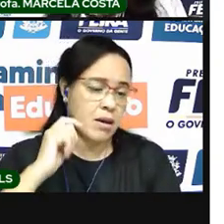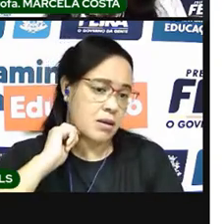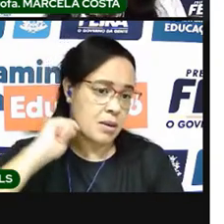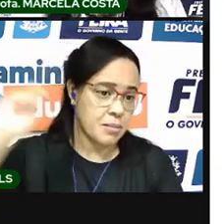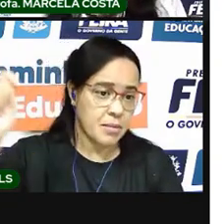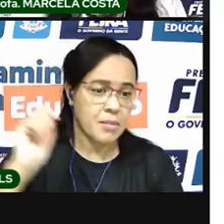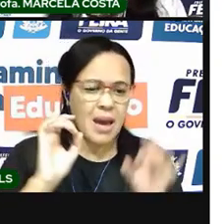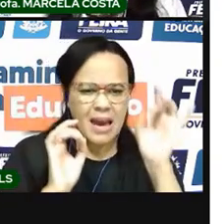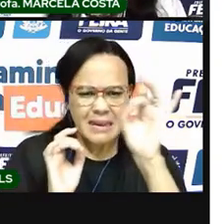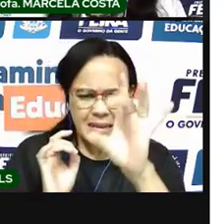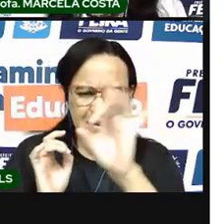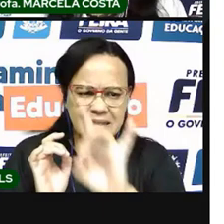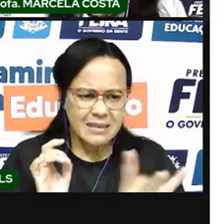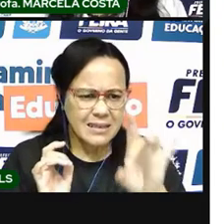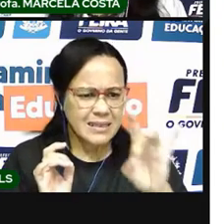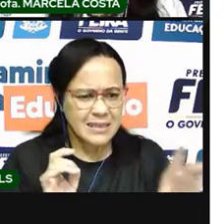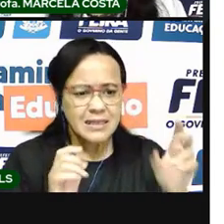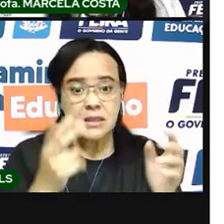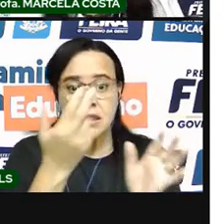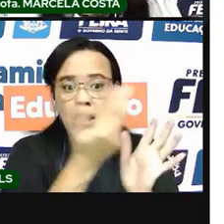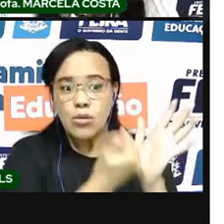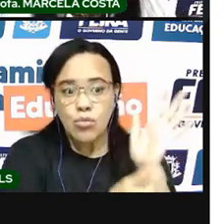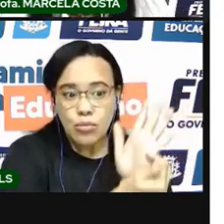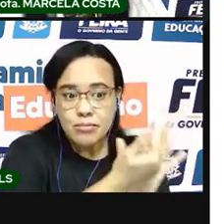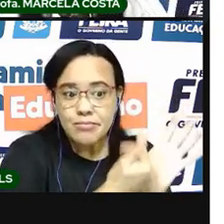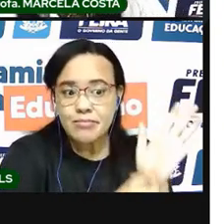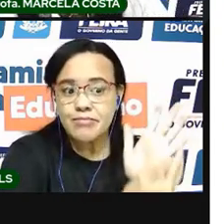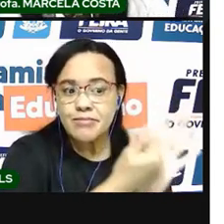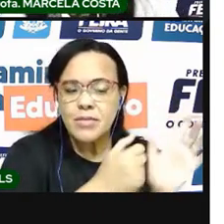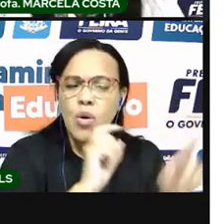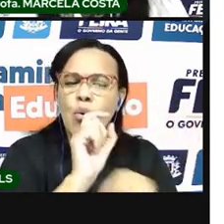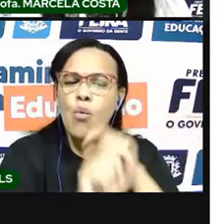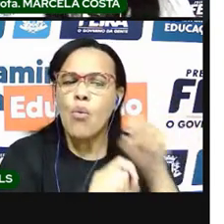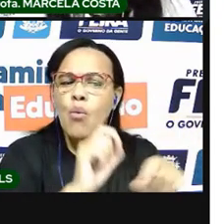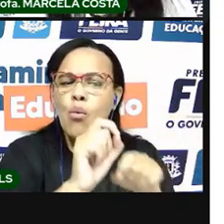mês tem um desenho. Vamos ver aqui.